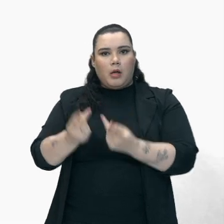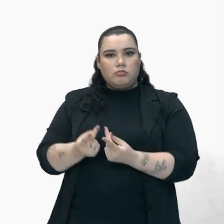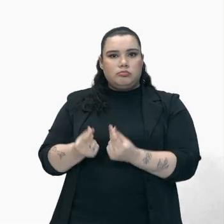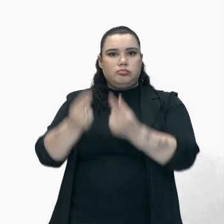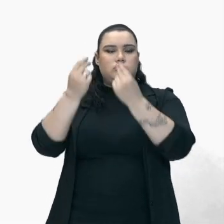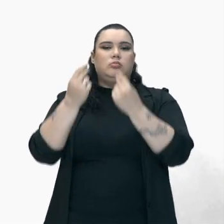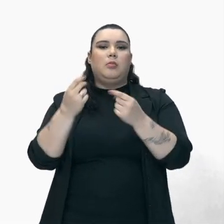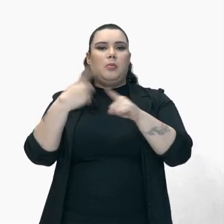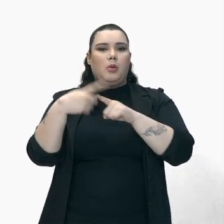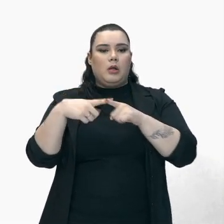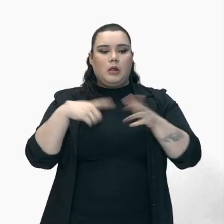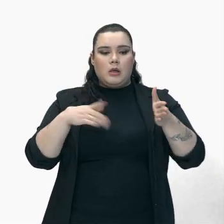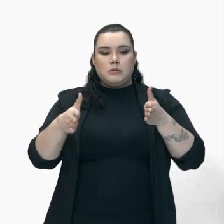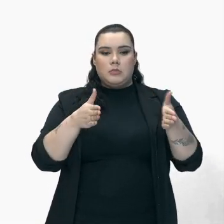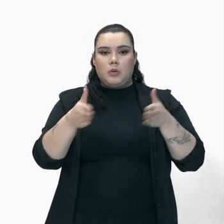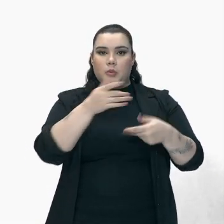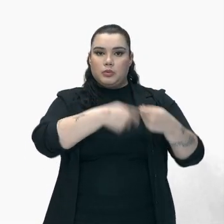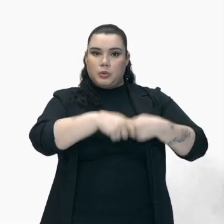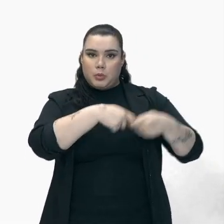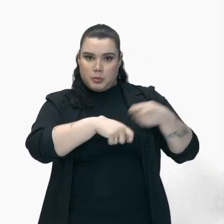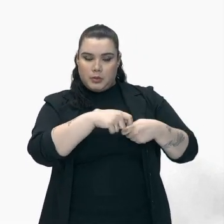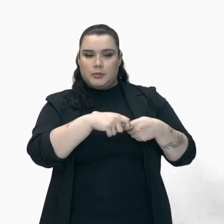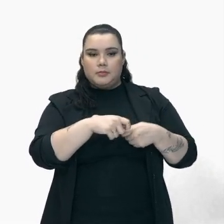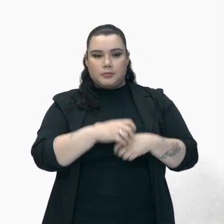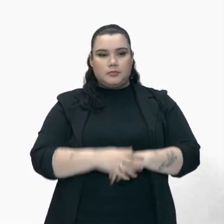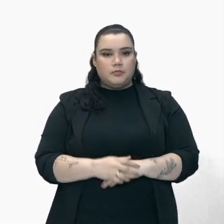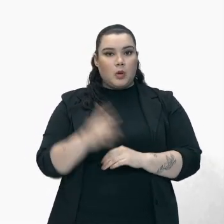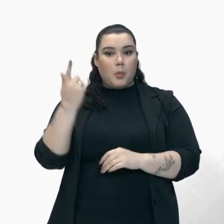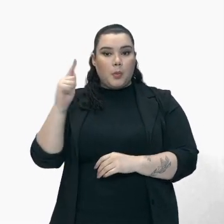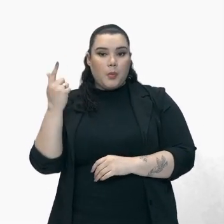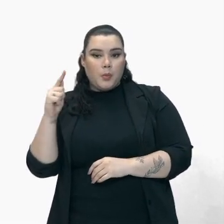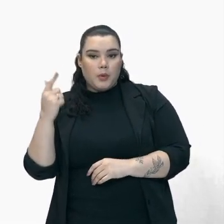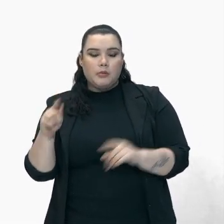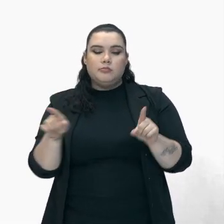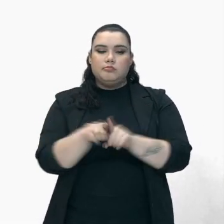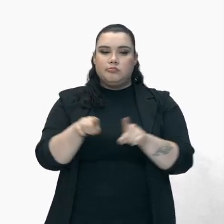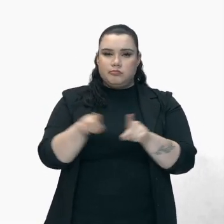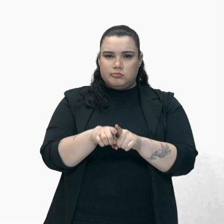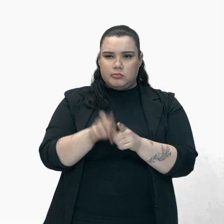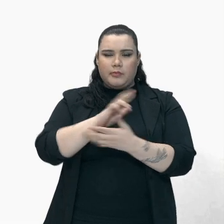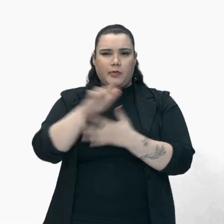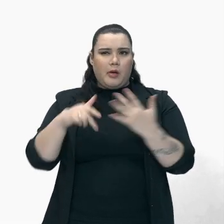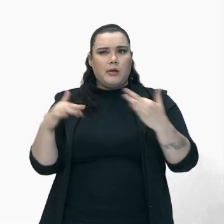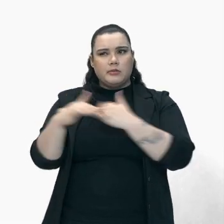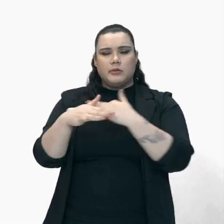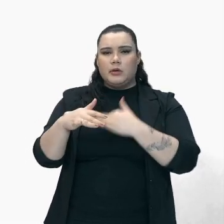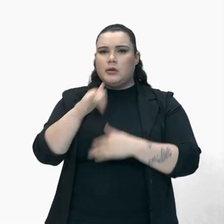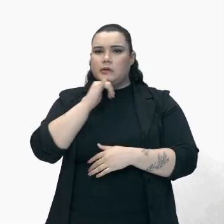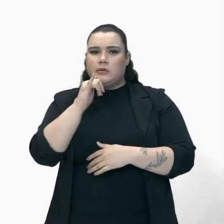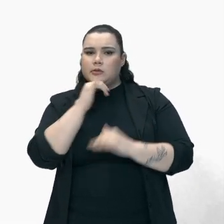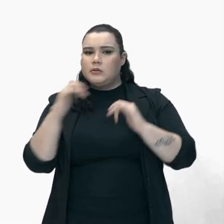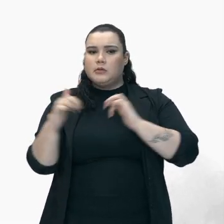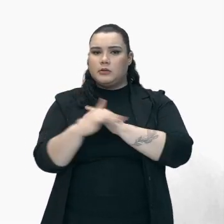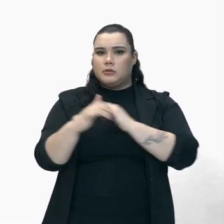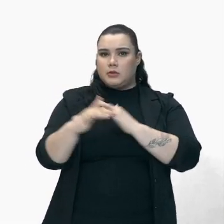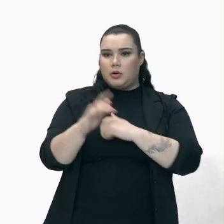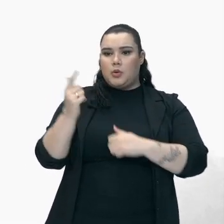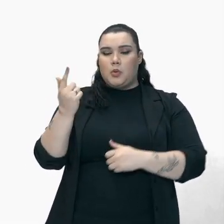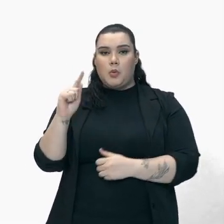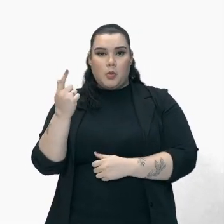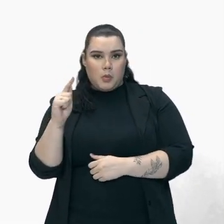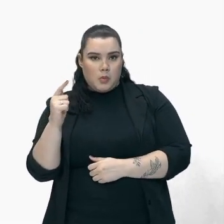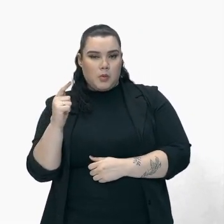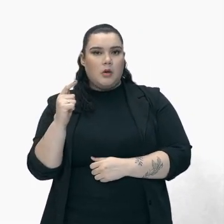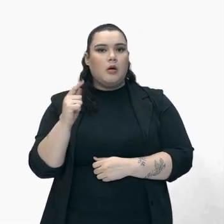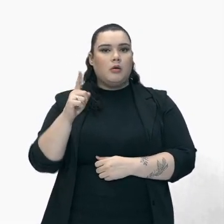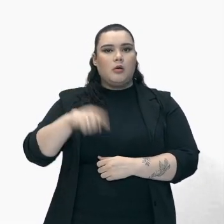esse Momento econômico Goiás também Gente Várias cidades Eu posso destacar A cidade de Goiás Conhecida